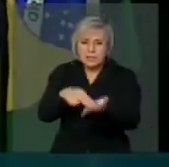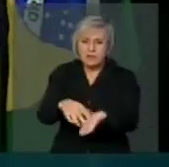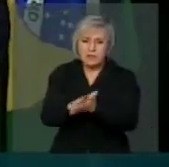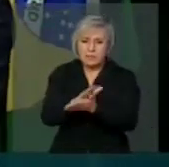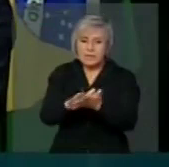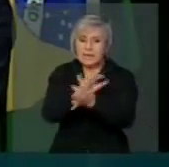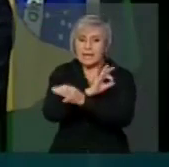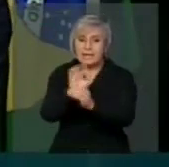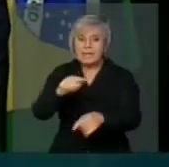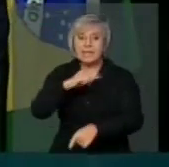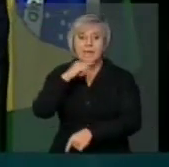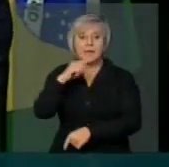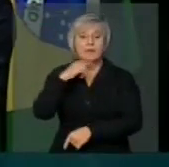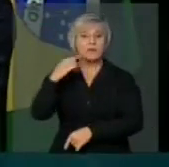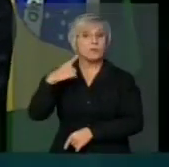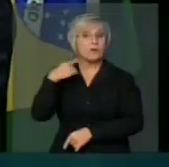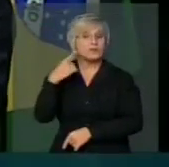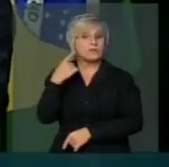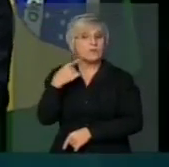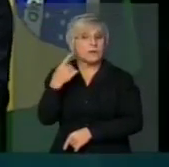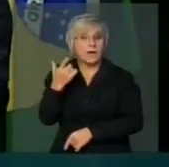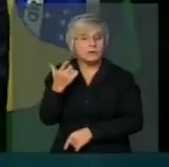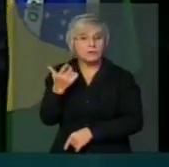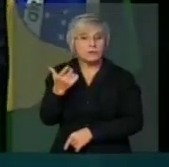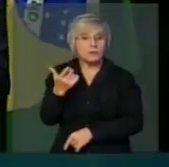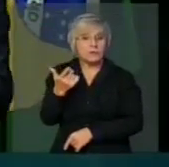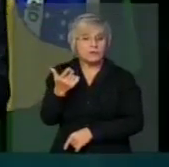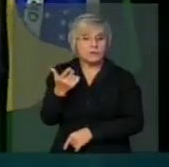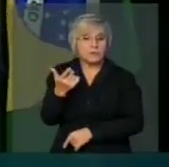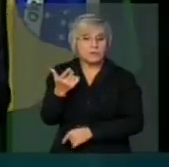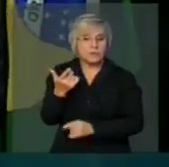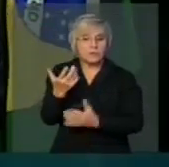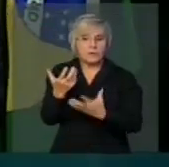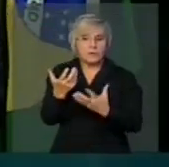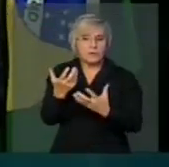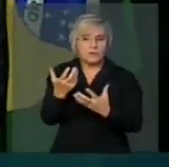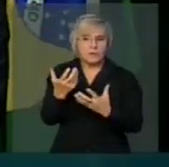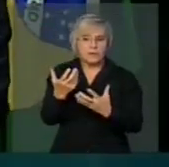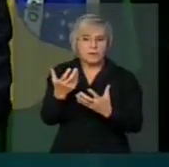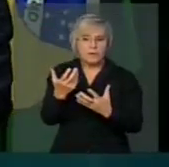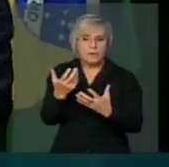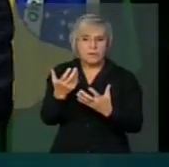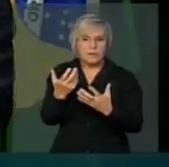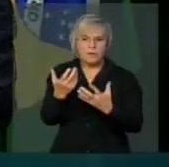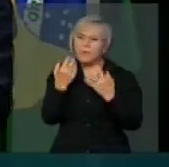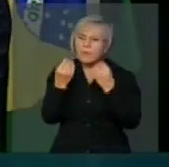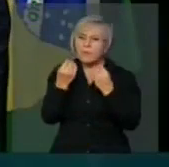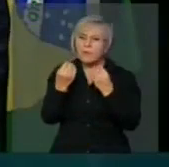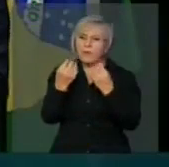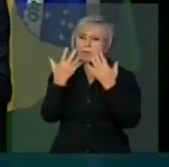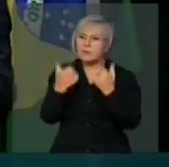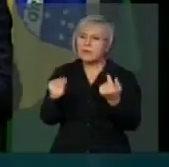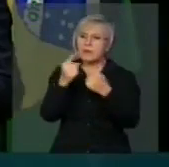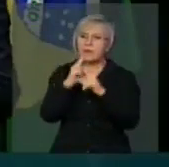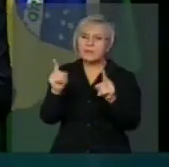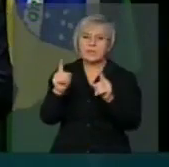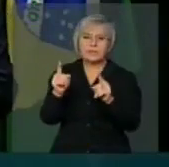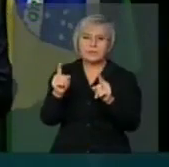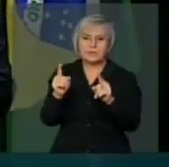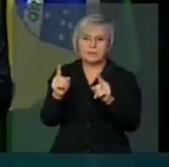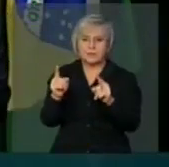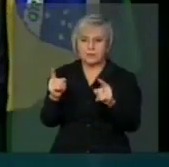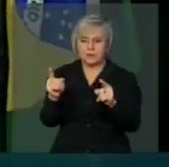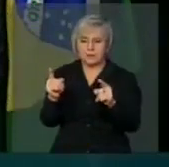advogado porta de cadeias se recusaria a aceitar uma causa devido à fragilidade.